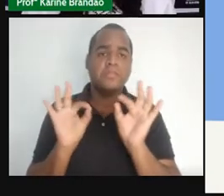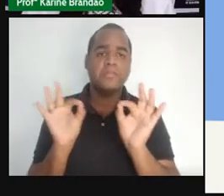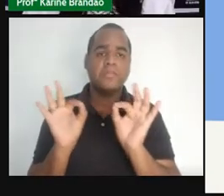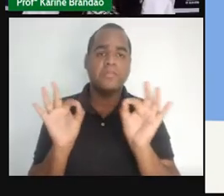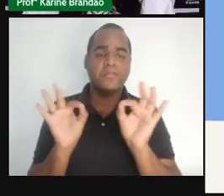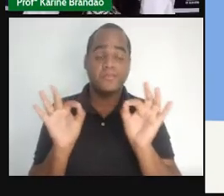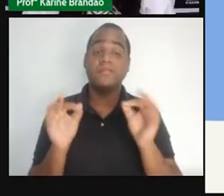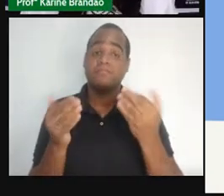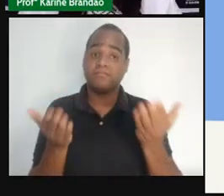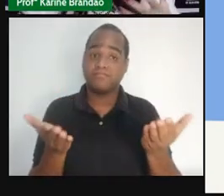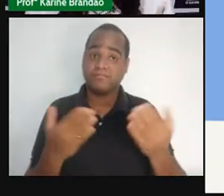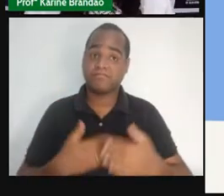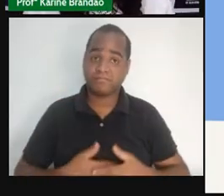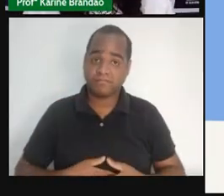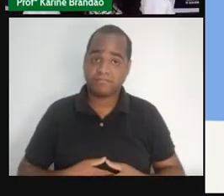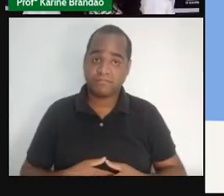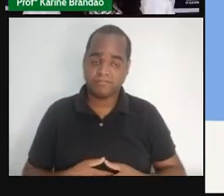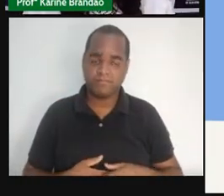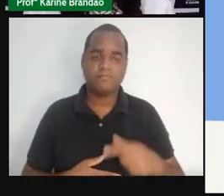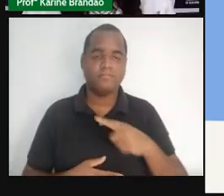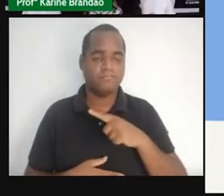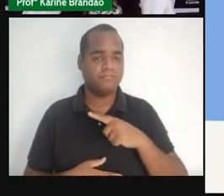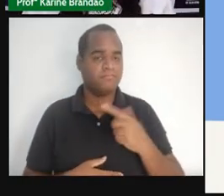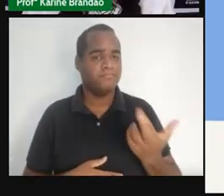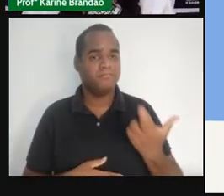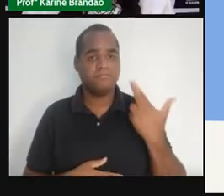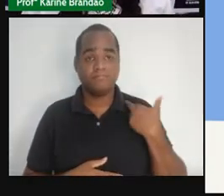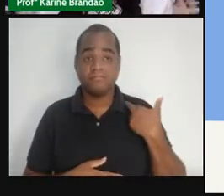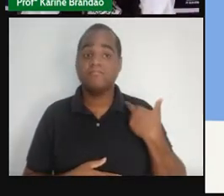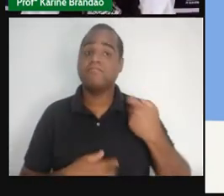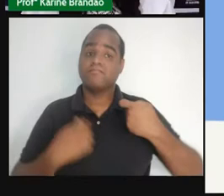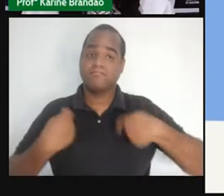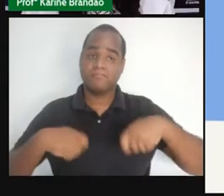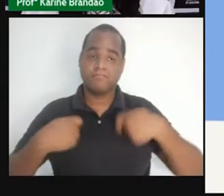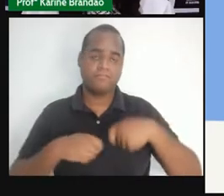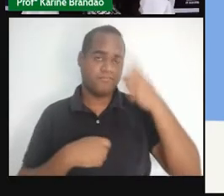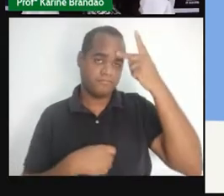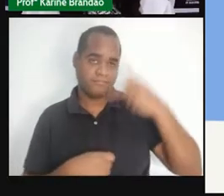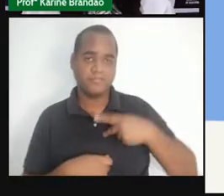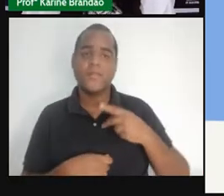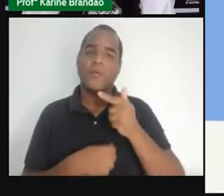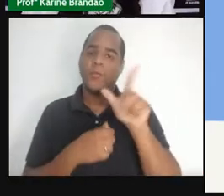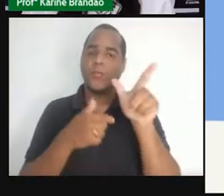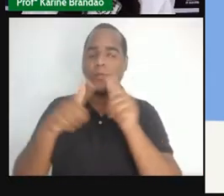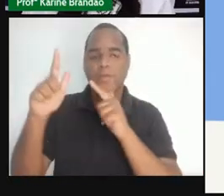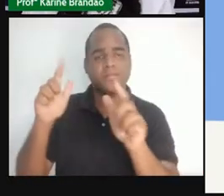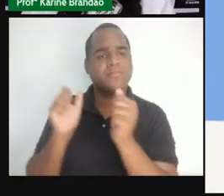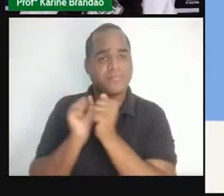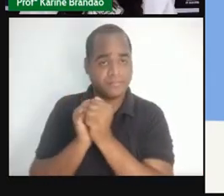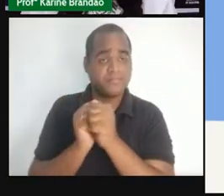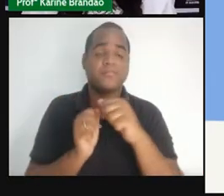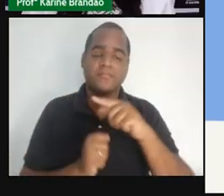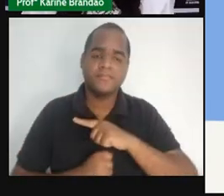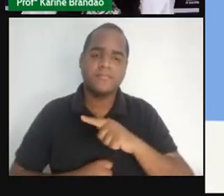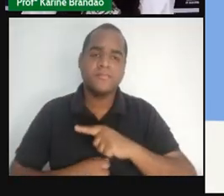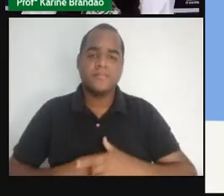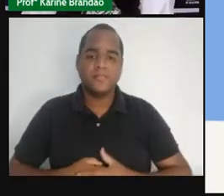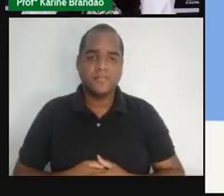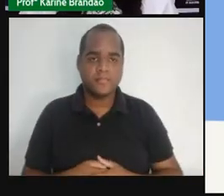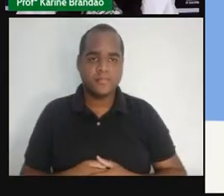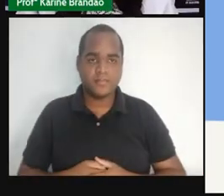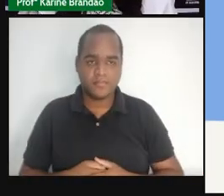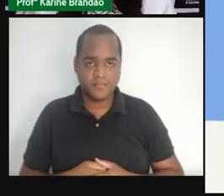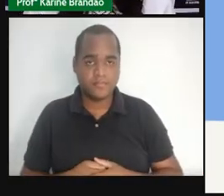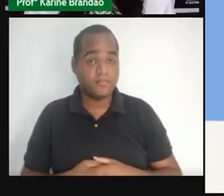fazer, ter atitudes responsáveis conosco e com o outro que está com a gente. O que que acontece? Se a gente não